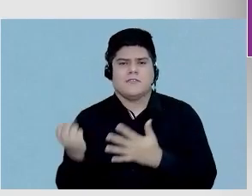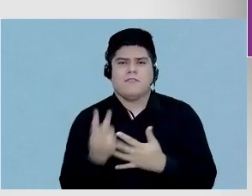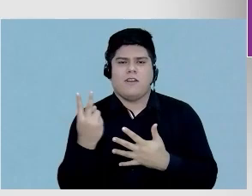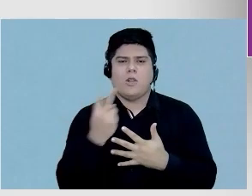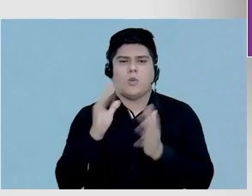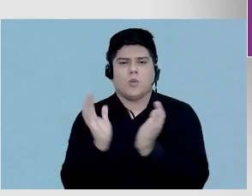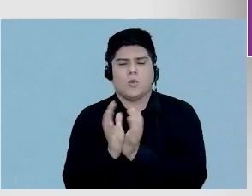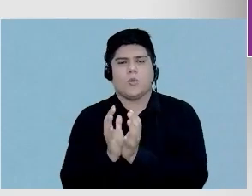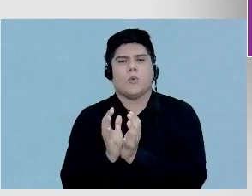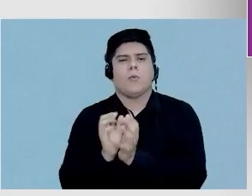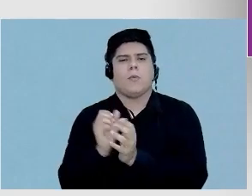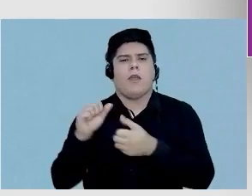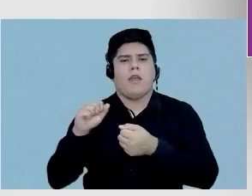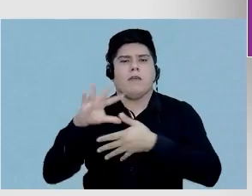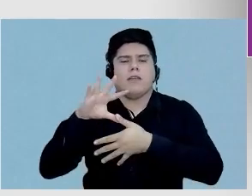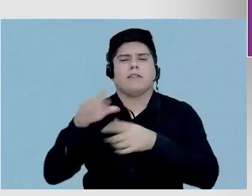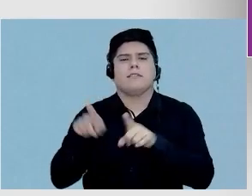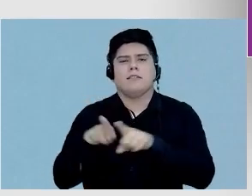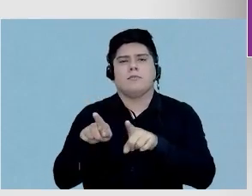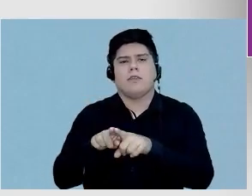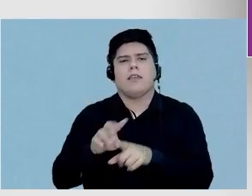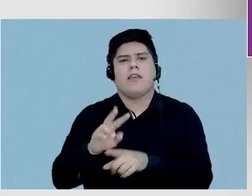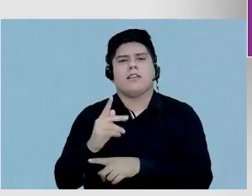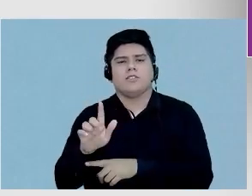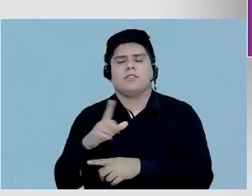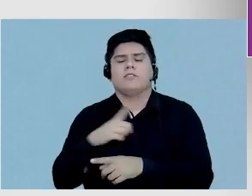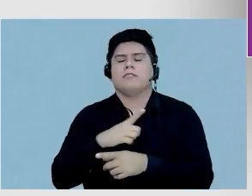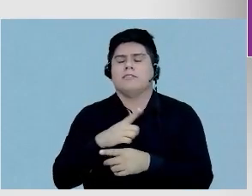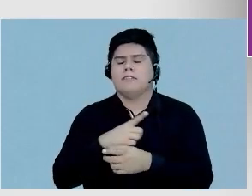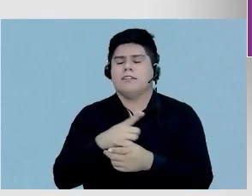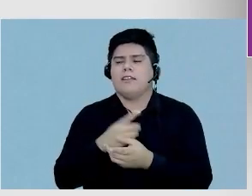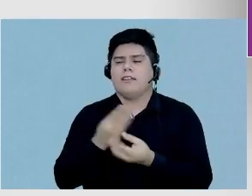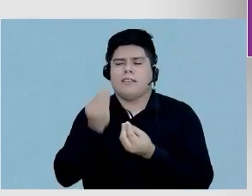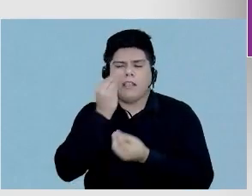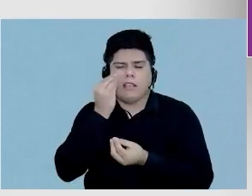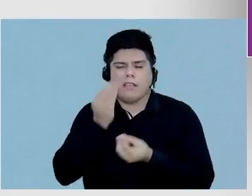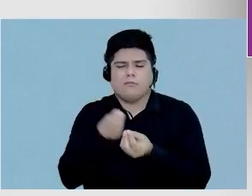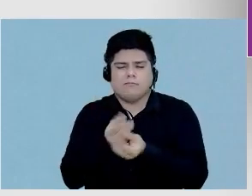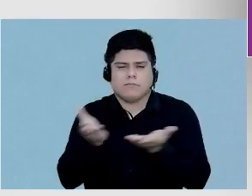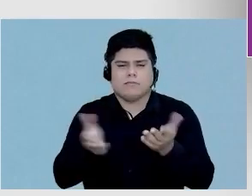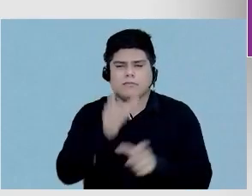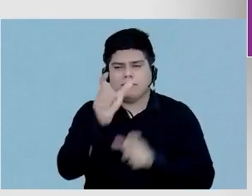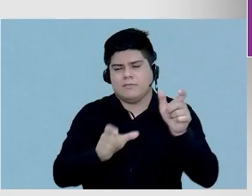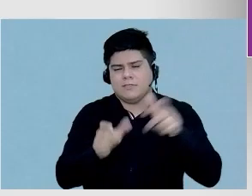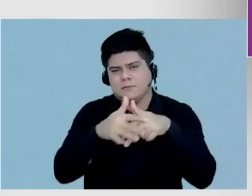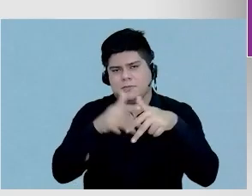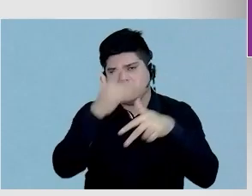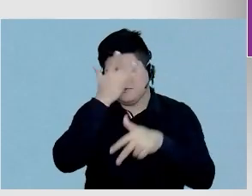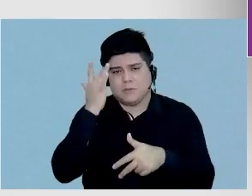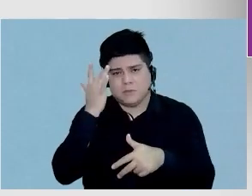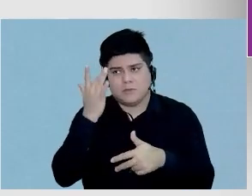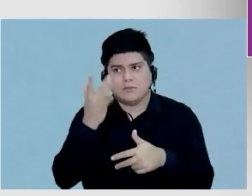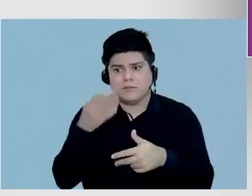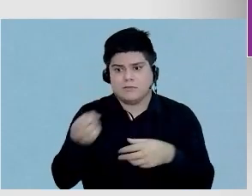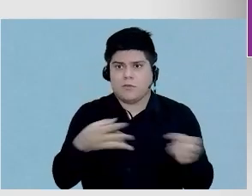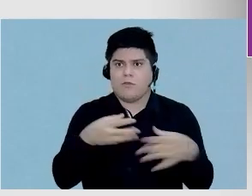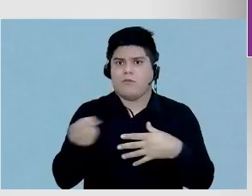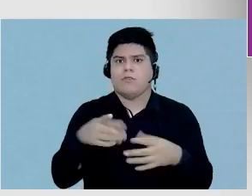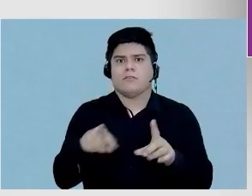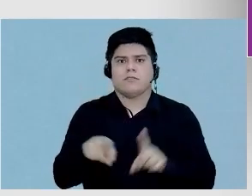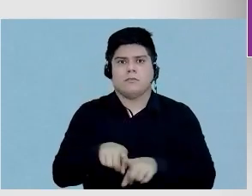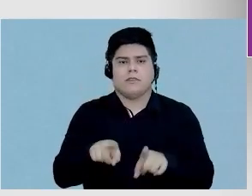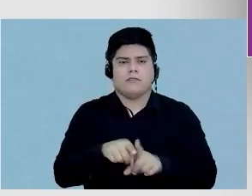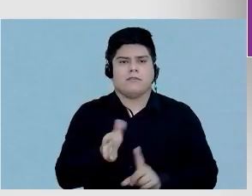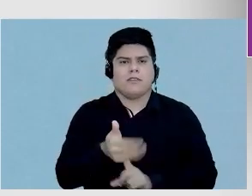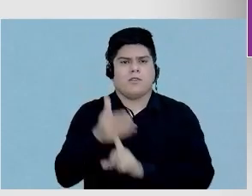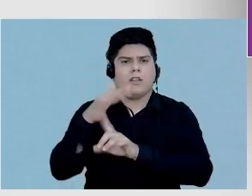OHG têm tentado oferecendo cuidados aos pacientes de uma maneira inovadora, tecnológica, com